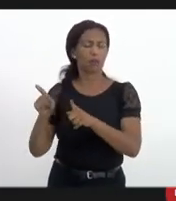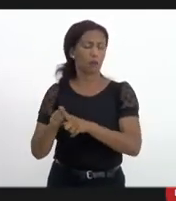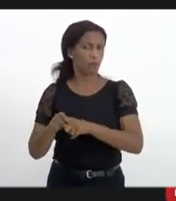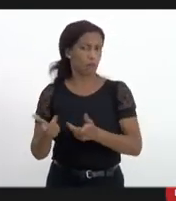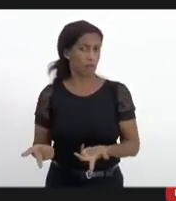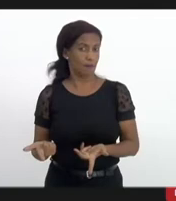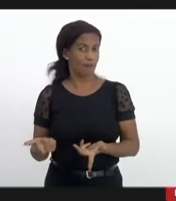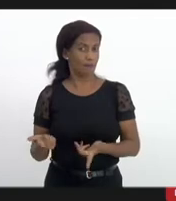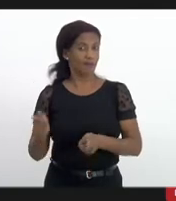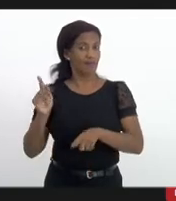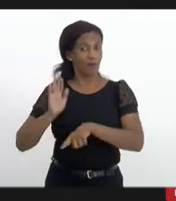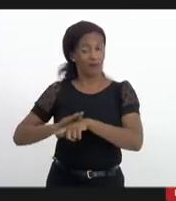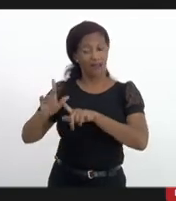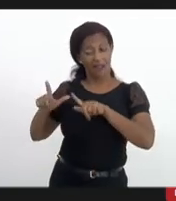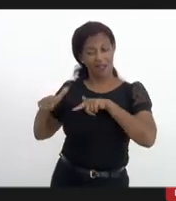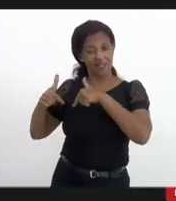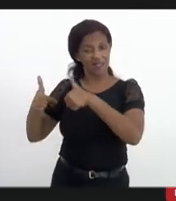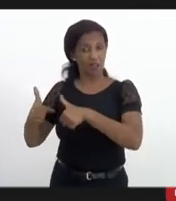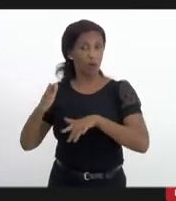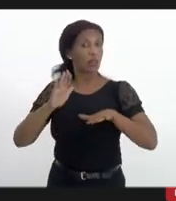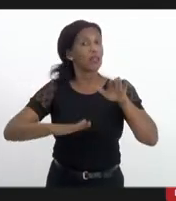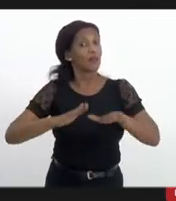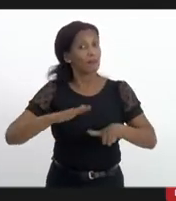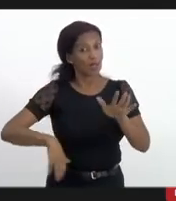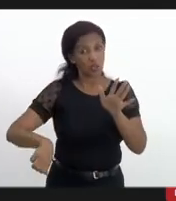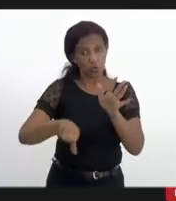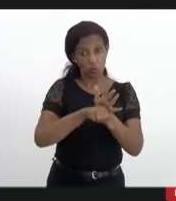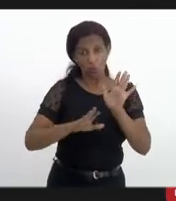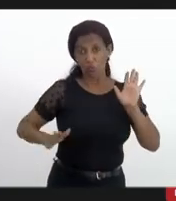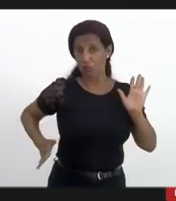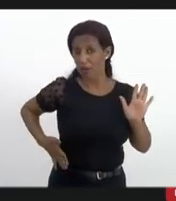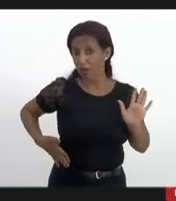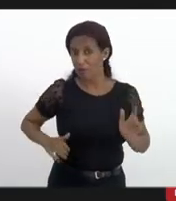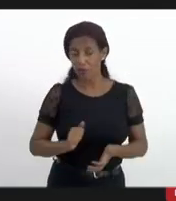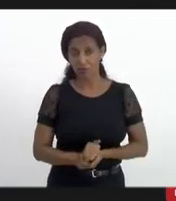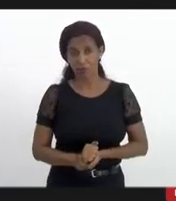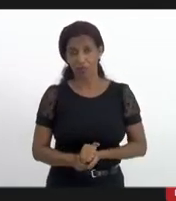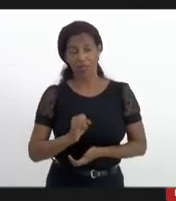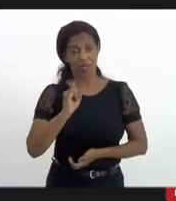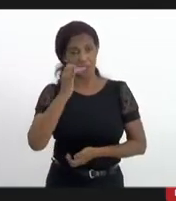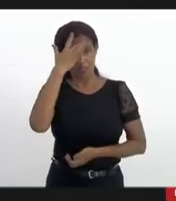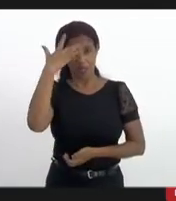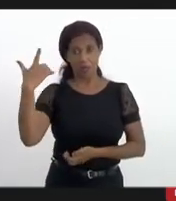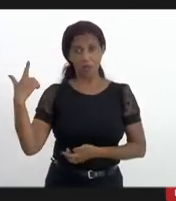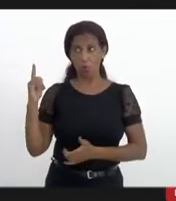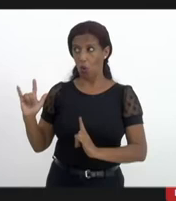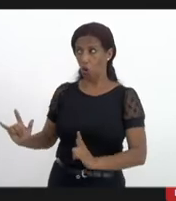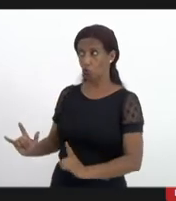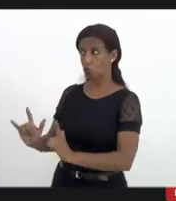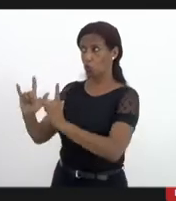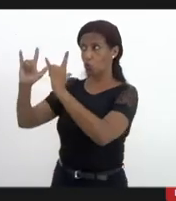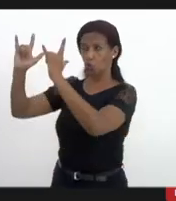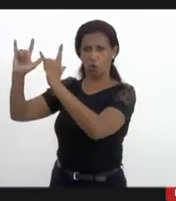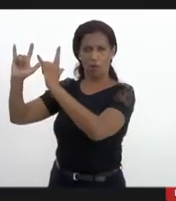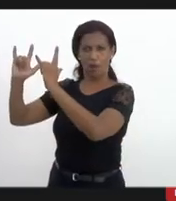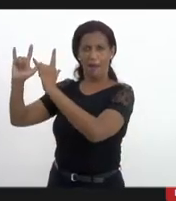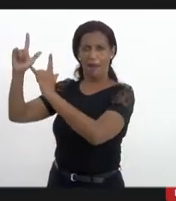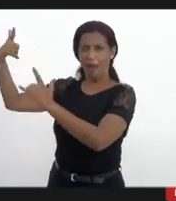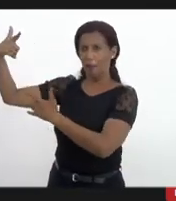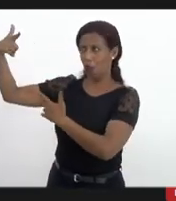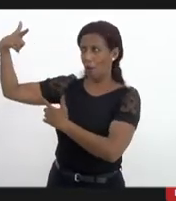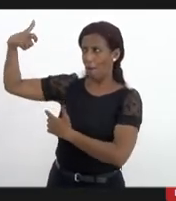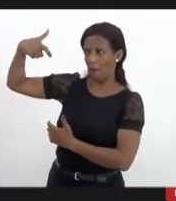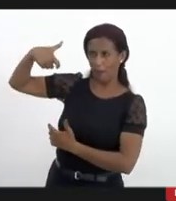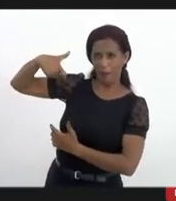polícia reage a ação do criminoso se nós formos recebidos a tiro no condomínio a tiros no condomínio mais